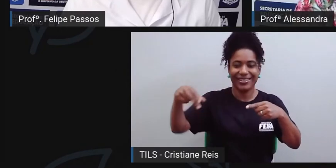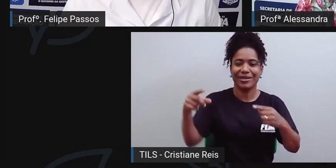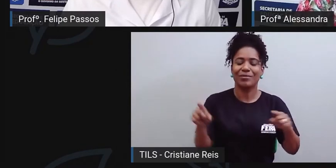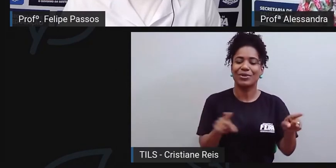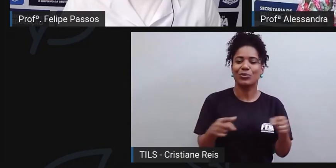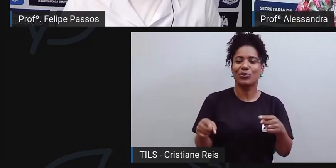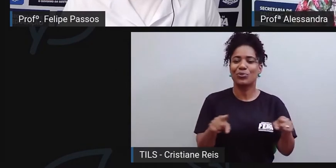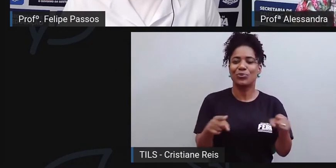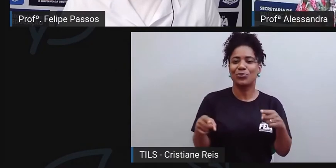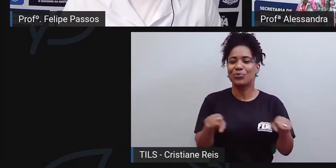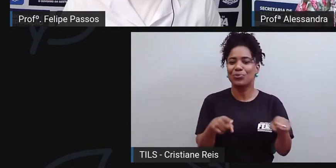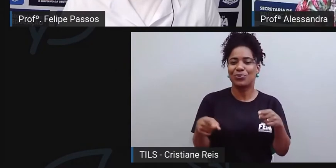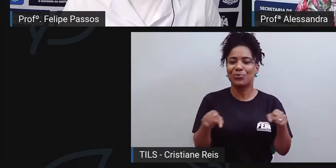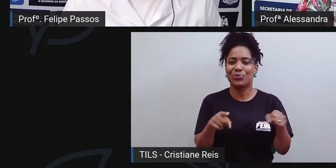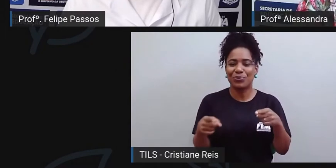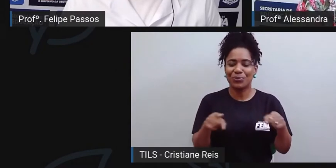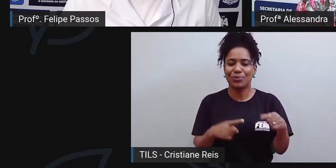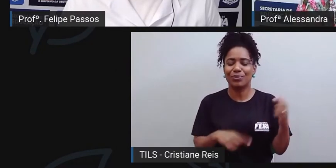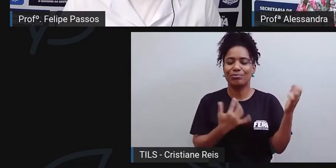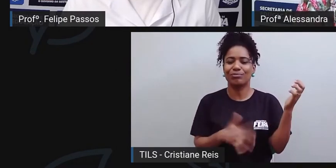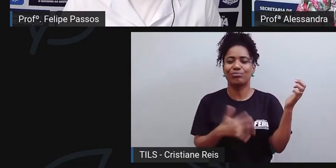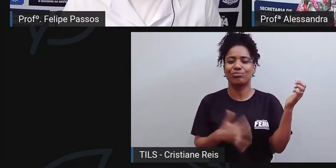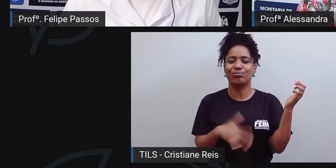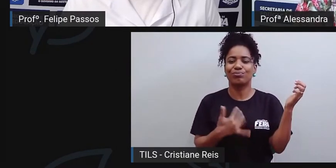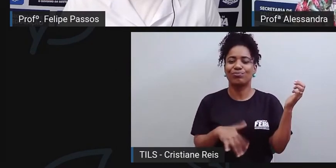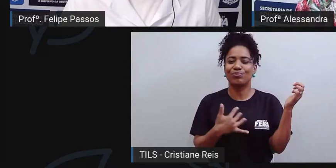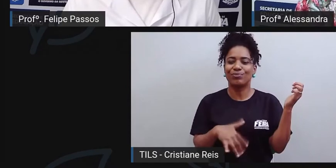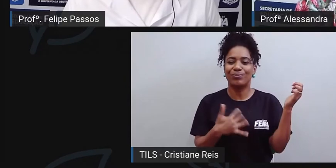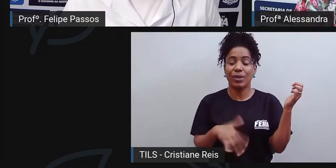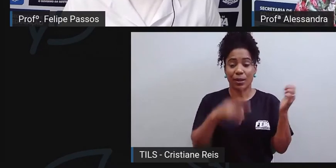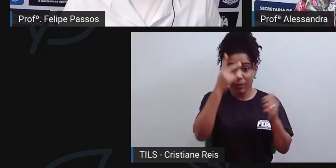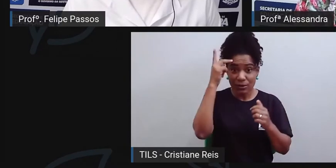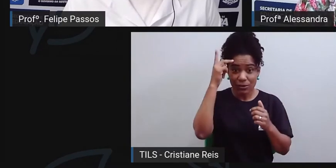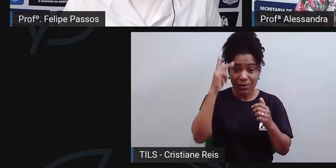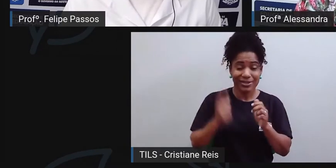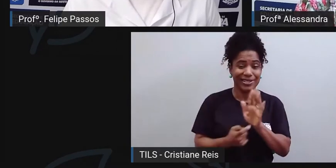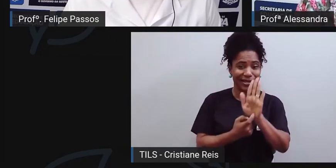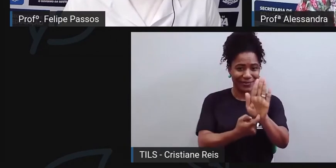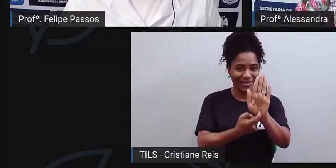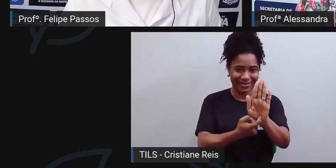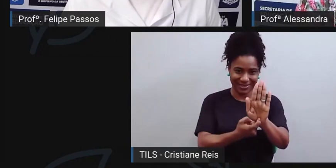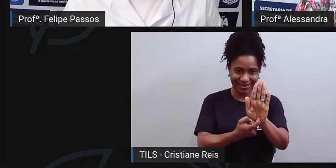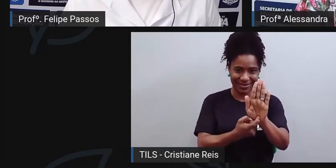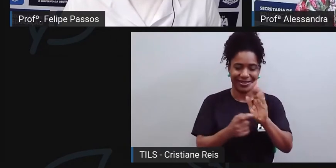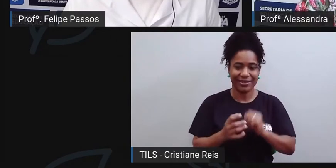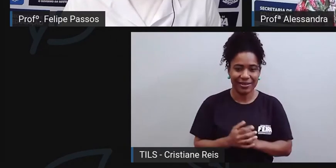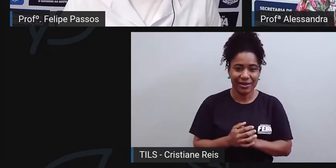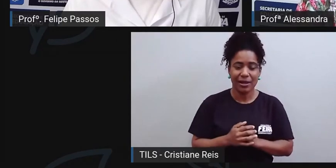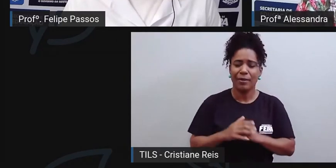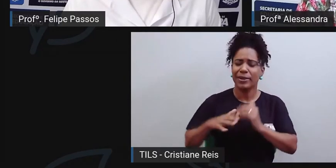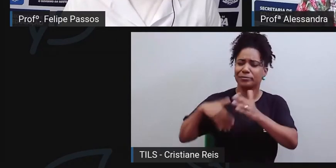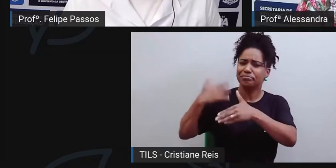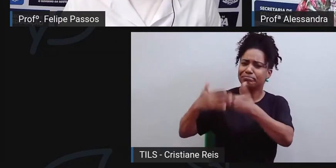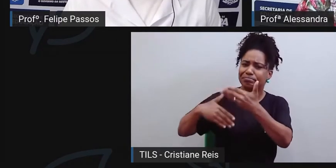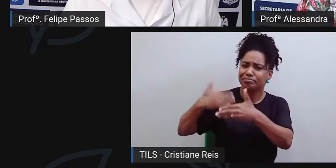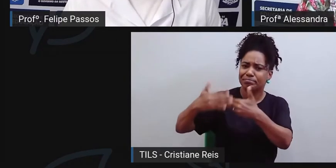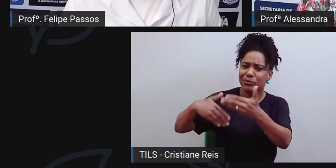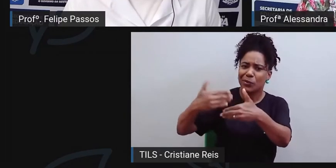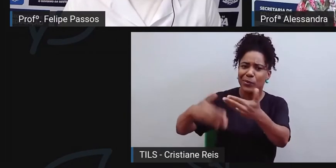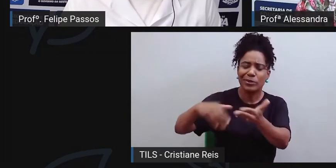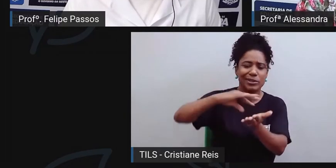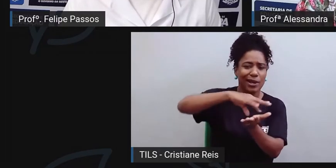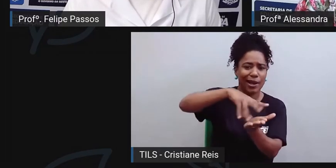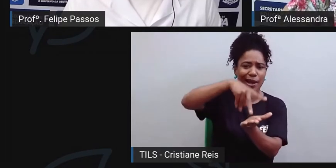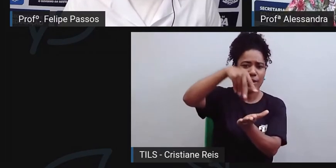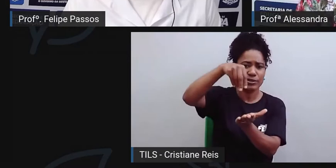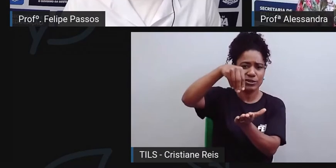trabalhavam com cordel, com música, que se faziam apresentações, mas a gente perde muito em termos de artes.